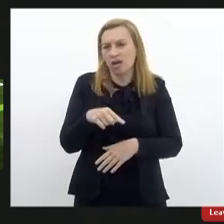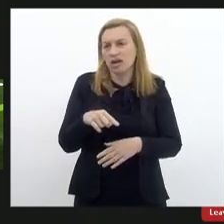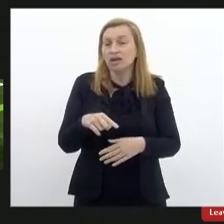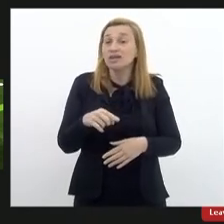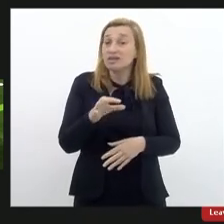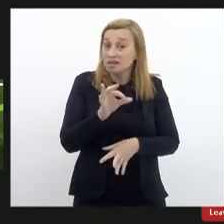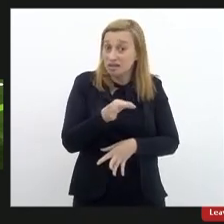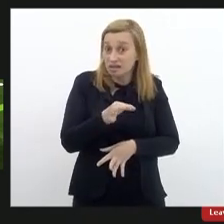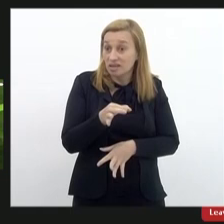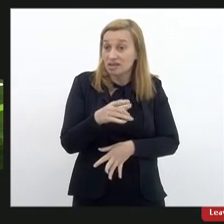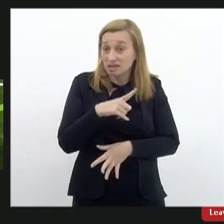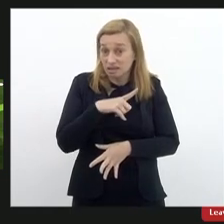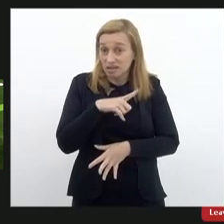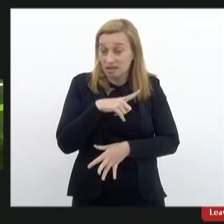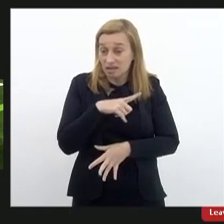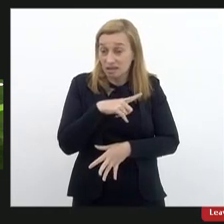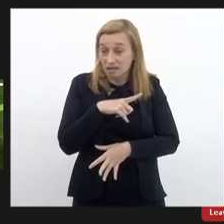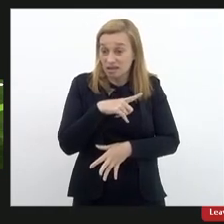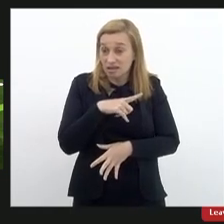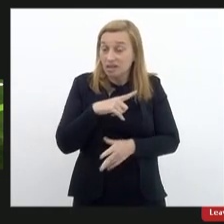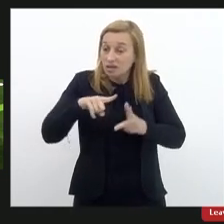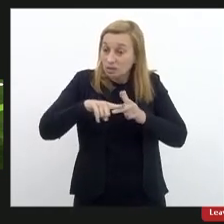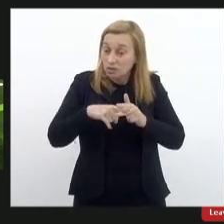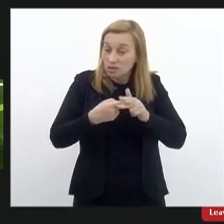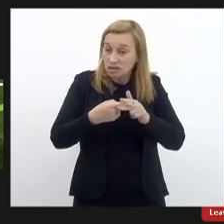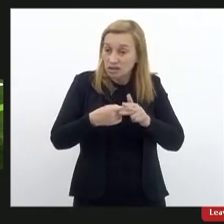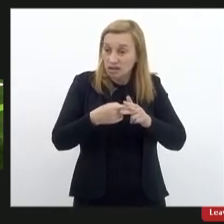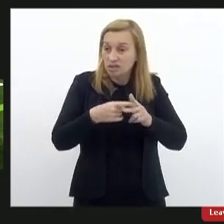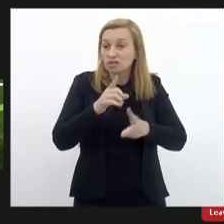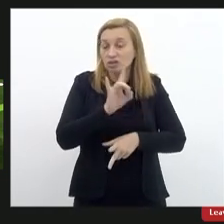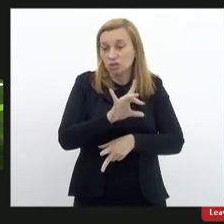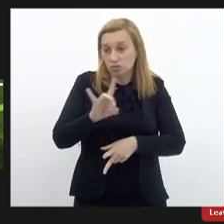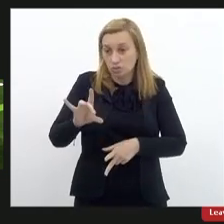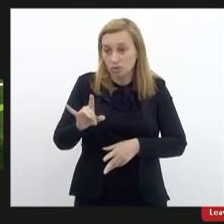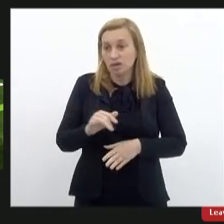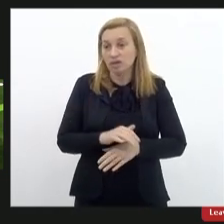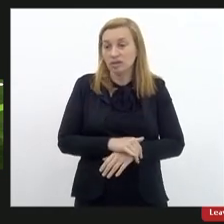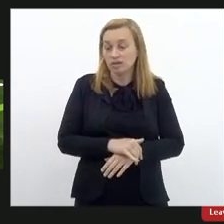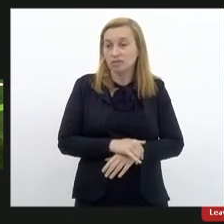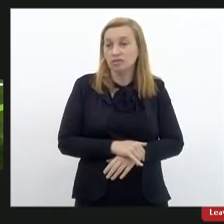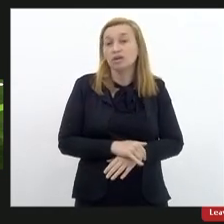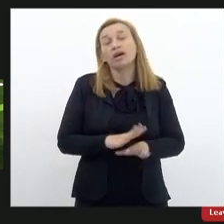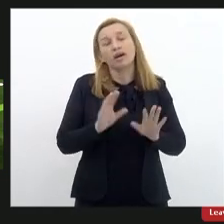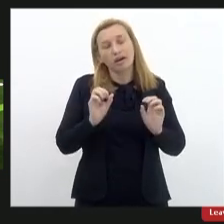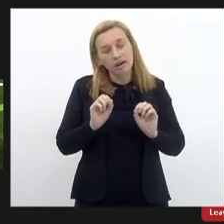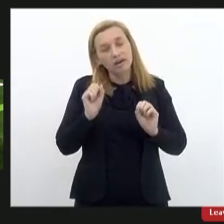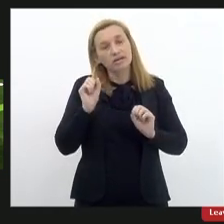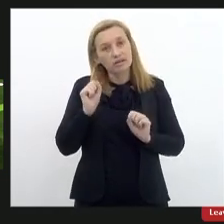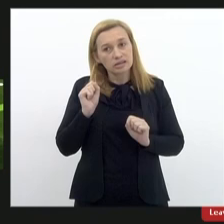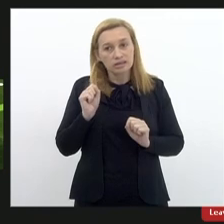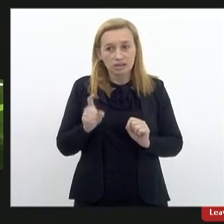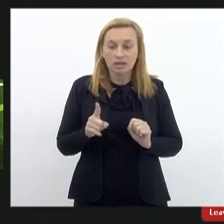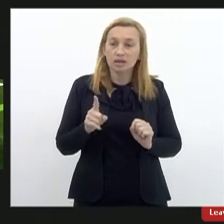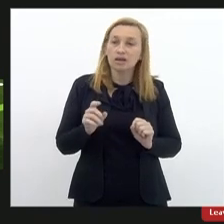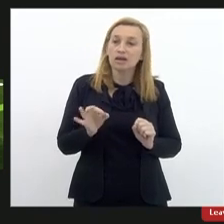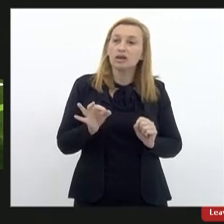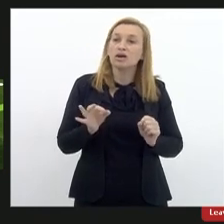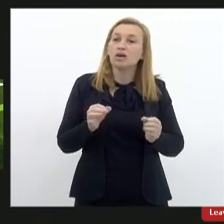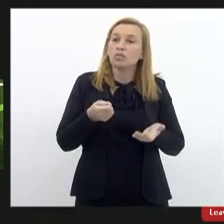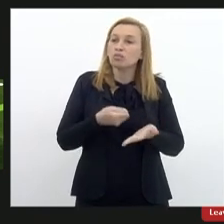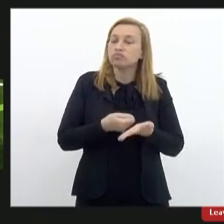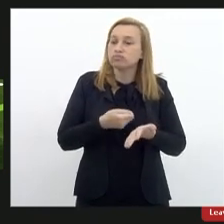garantia a regularidade das mesmas. É claro que por exigência de